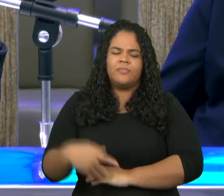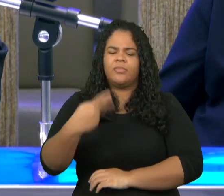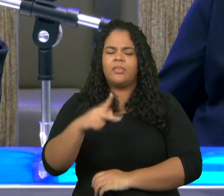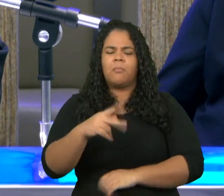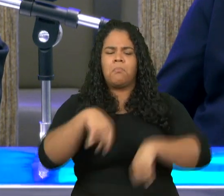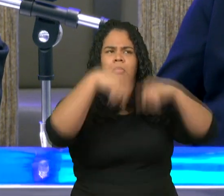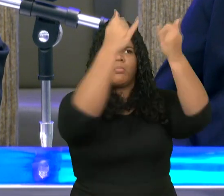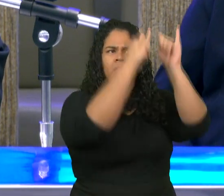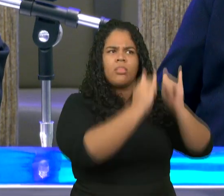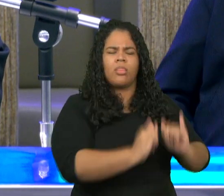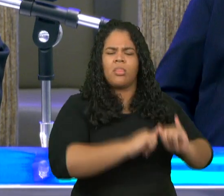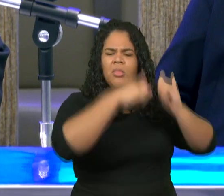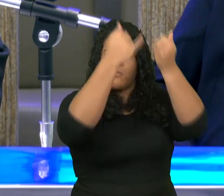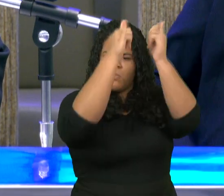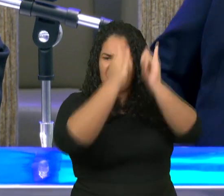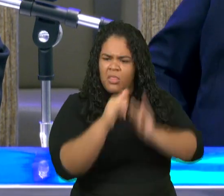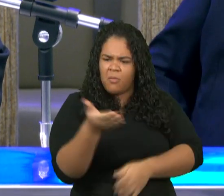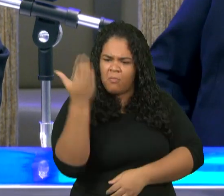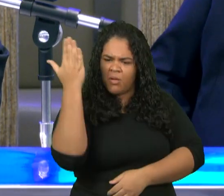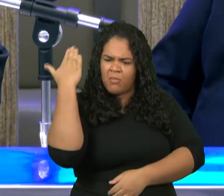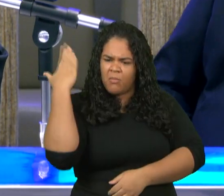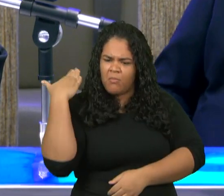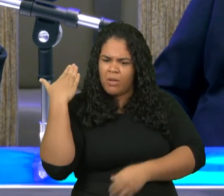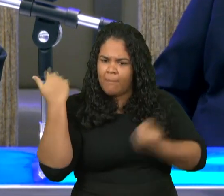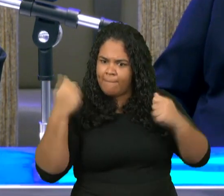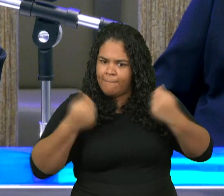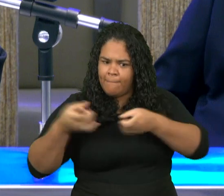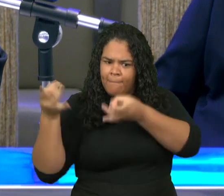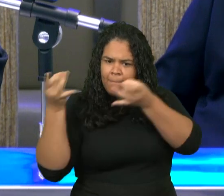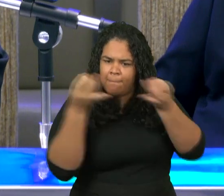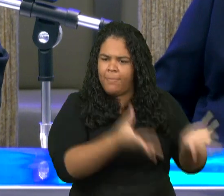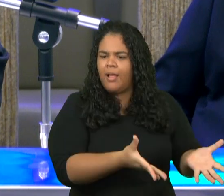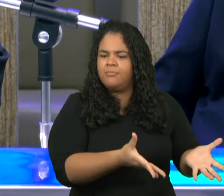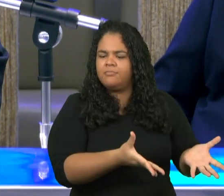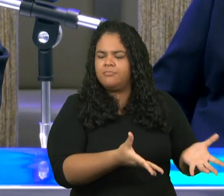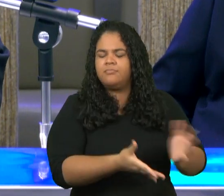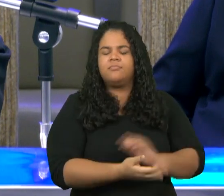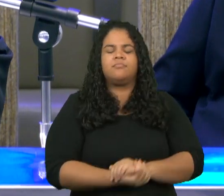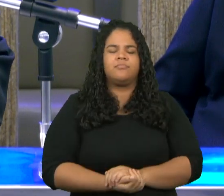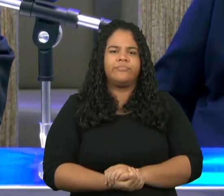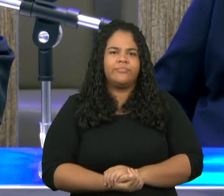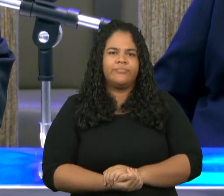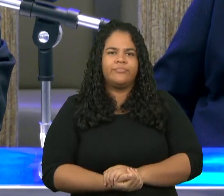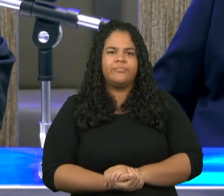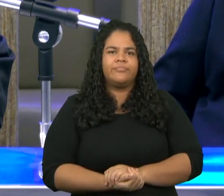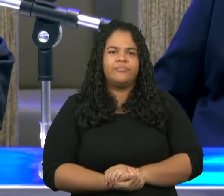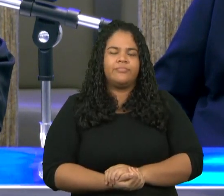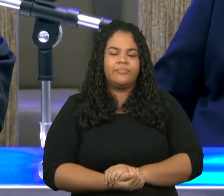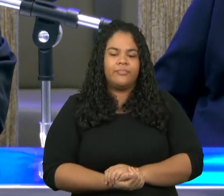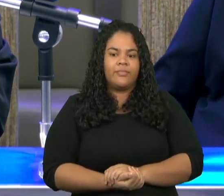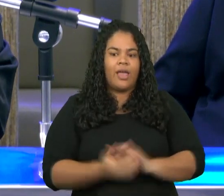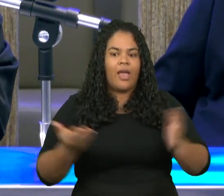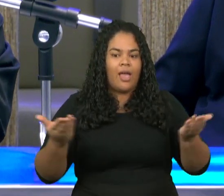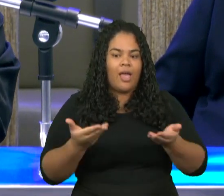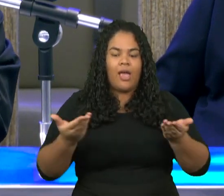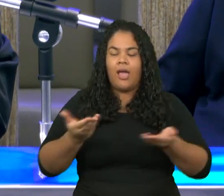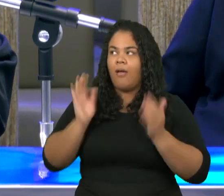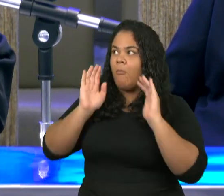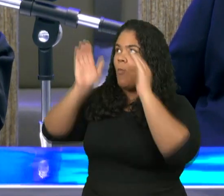aos quais serviram vossos pais além do rio e no Egito e servia o Senhor